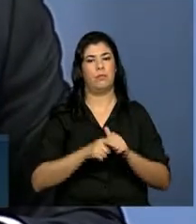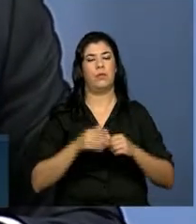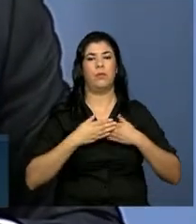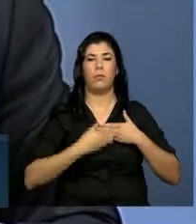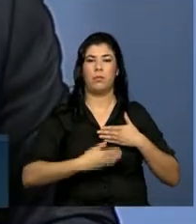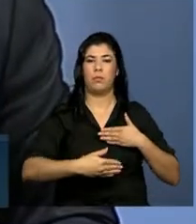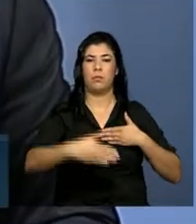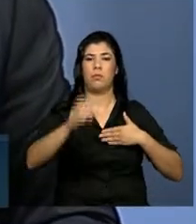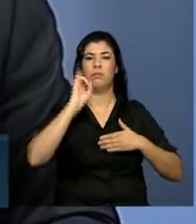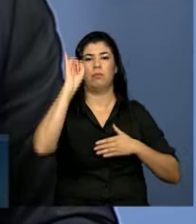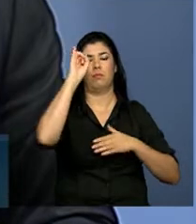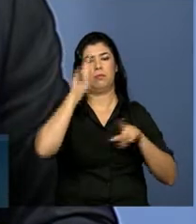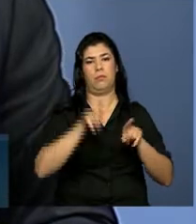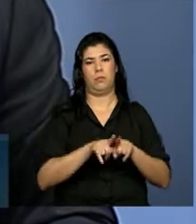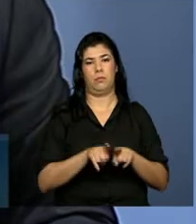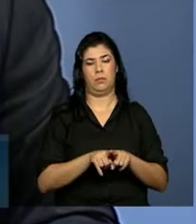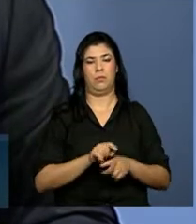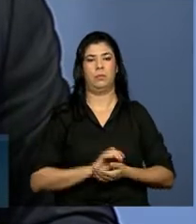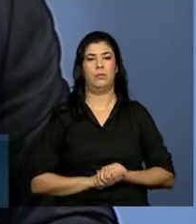muito importante.